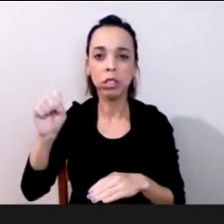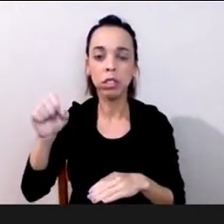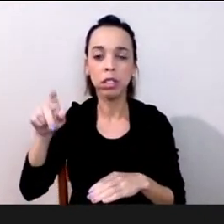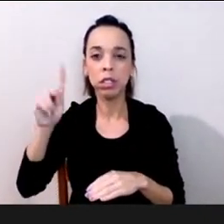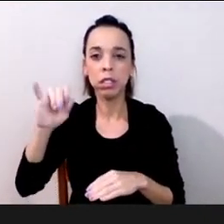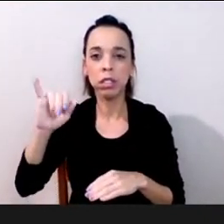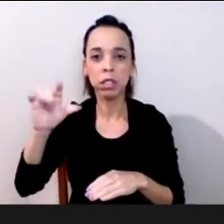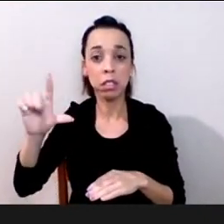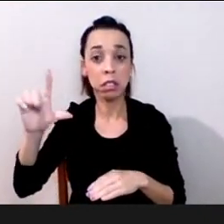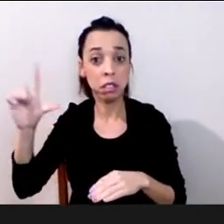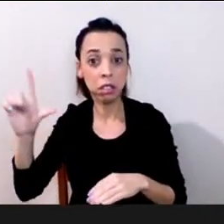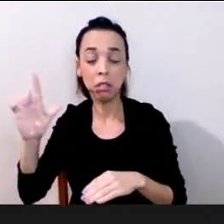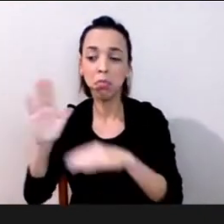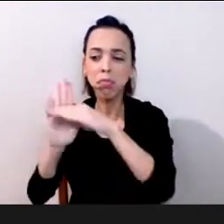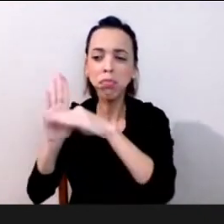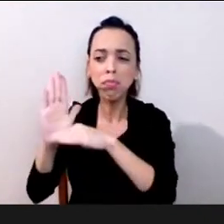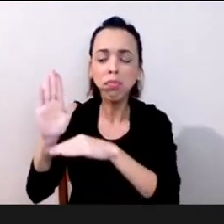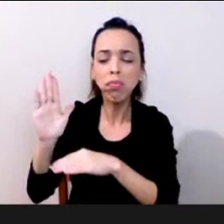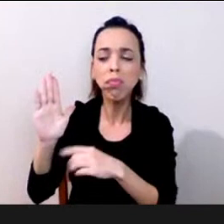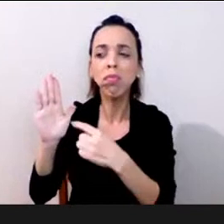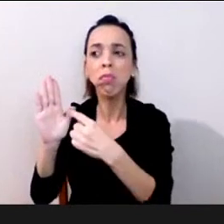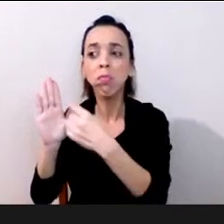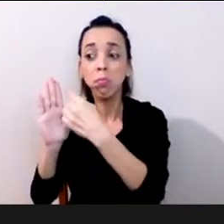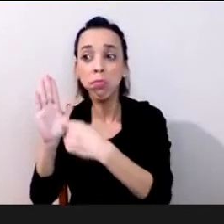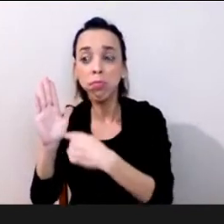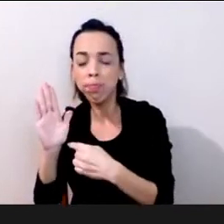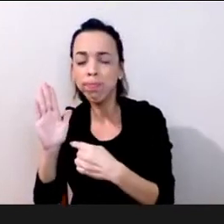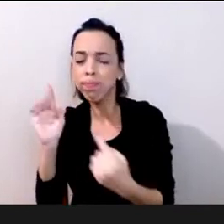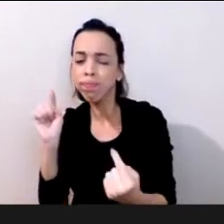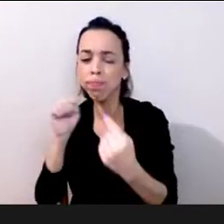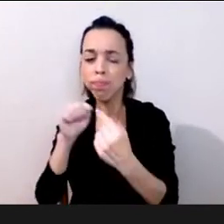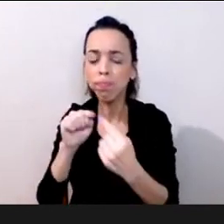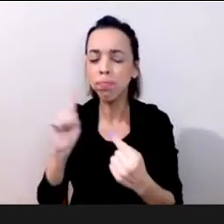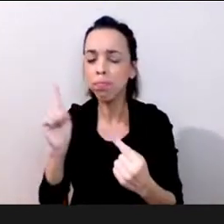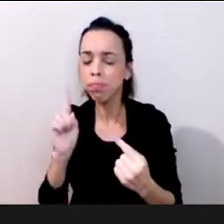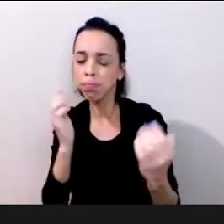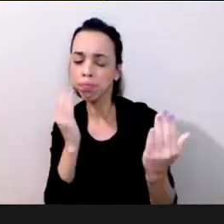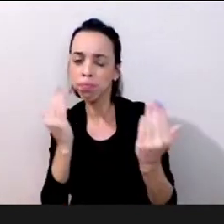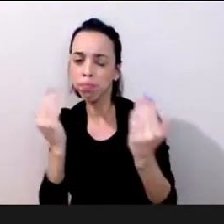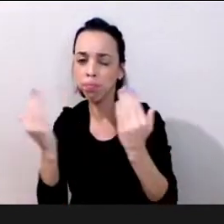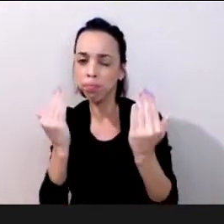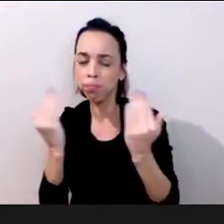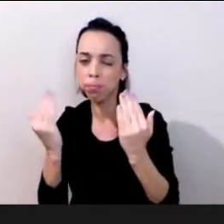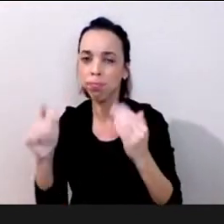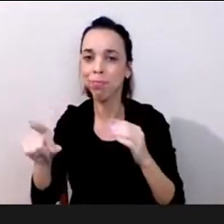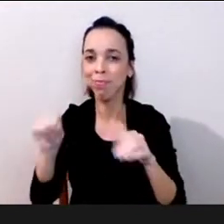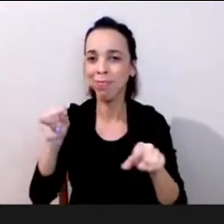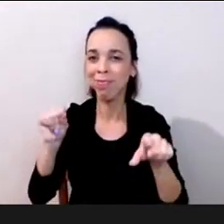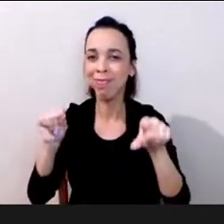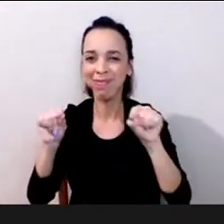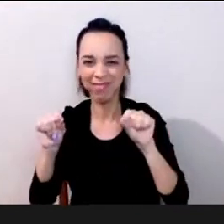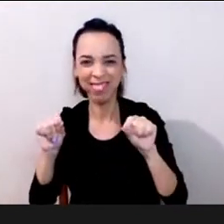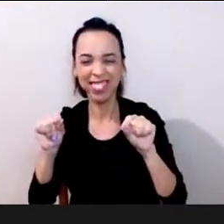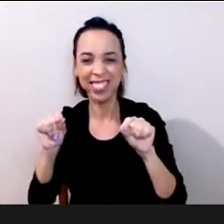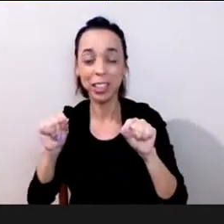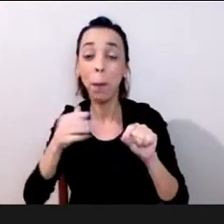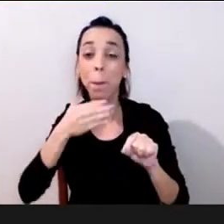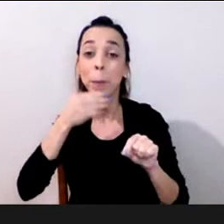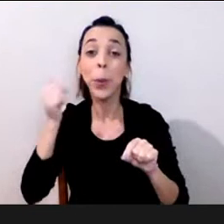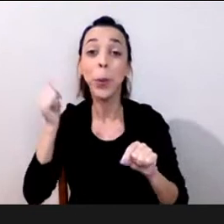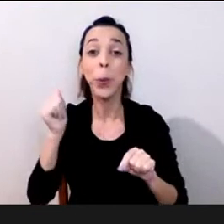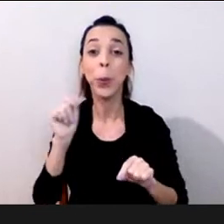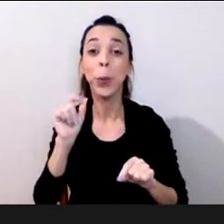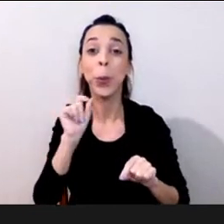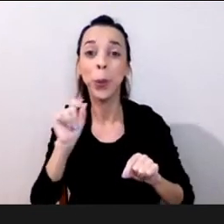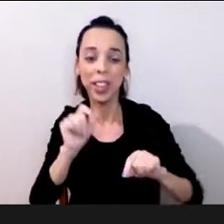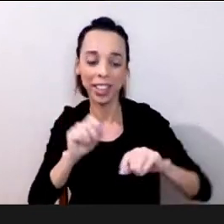tem é de fato assumir essas escolhas e largar as escadas porque eu acho que a gente assume acho que a gente assume a